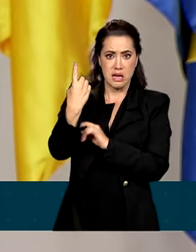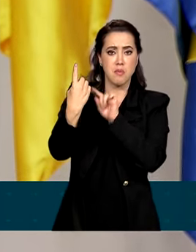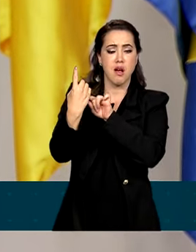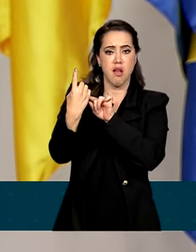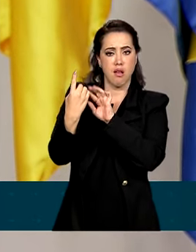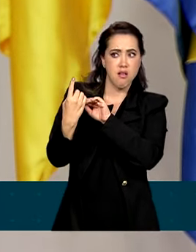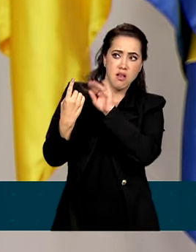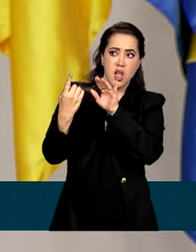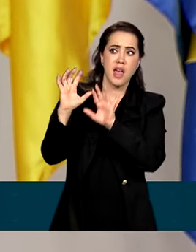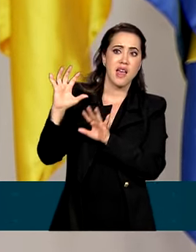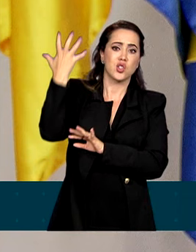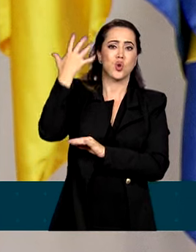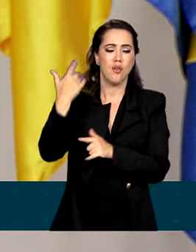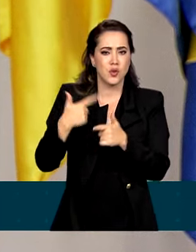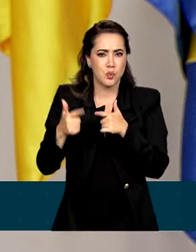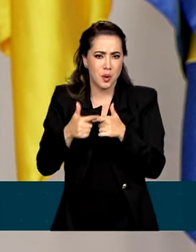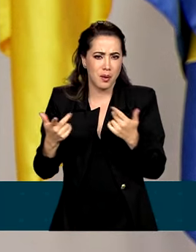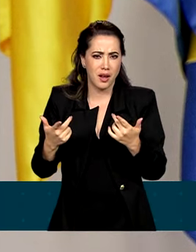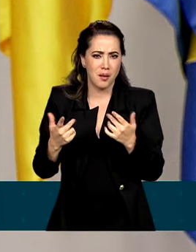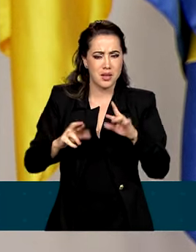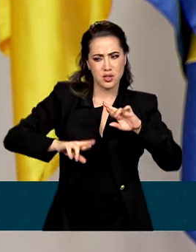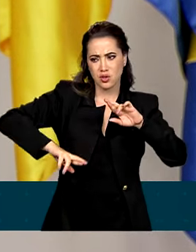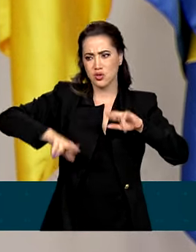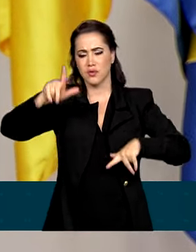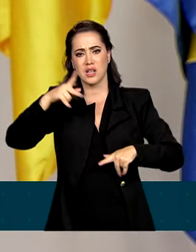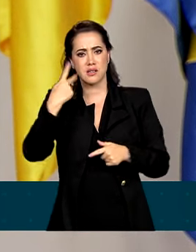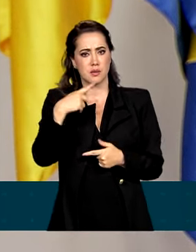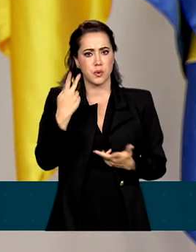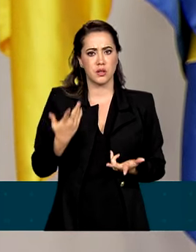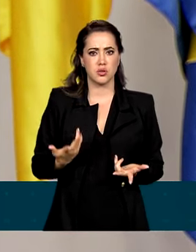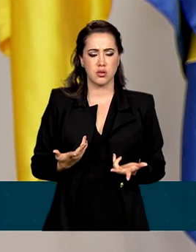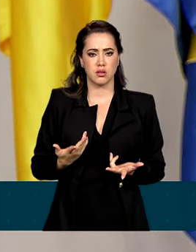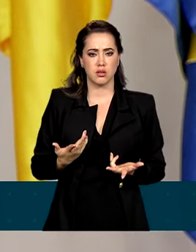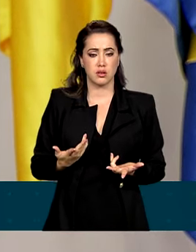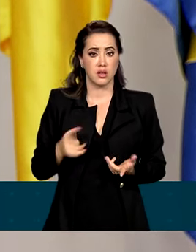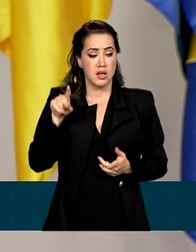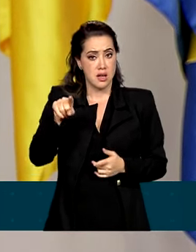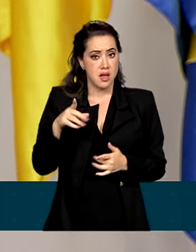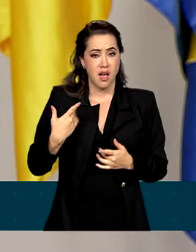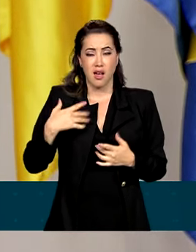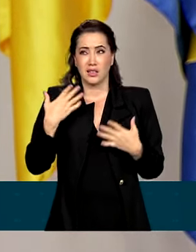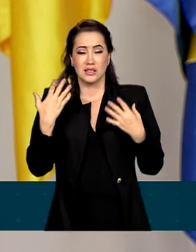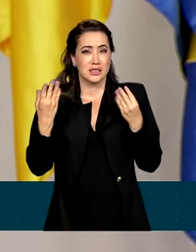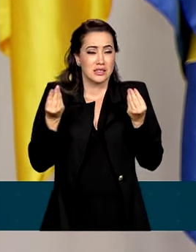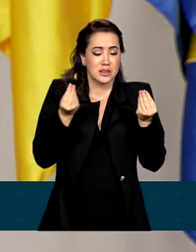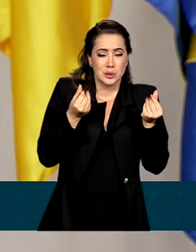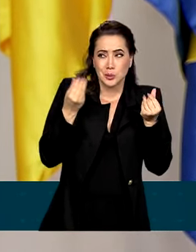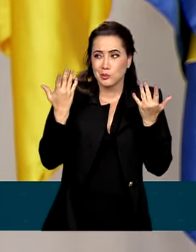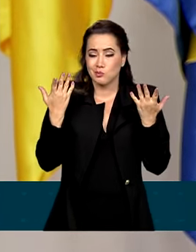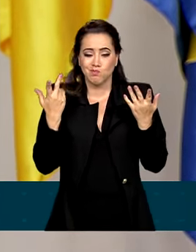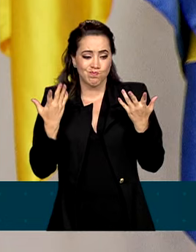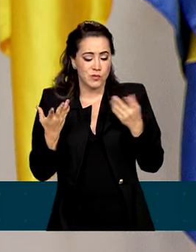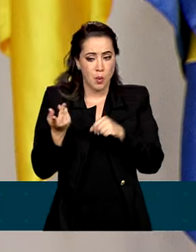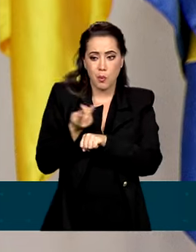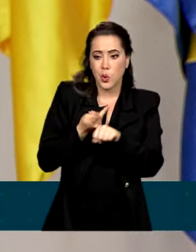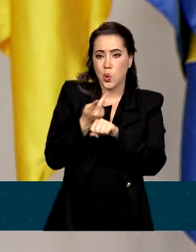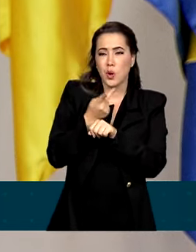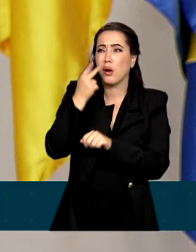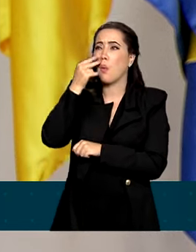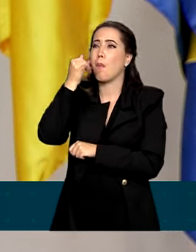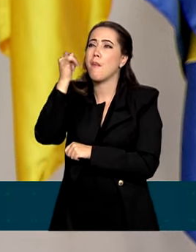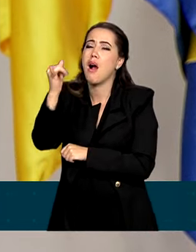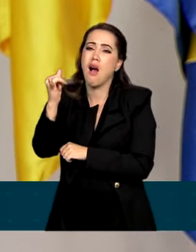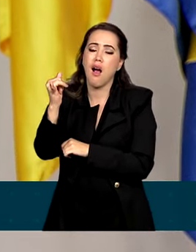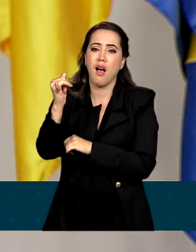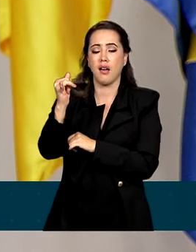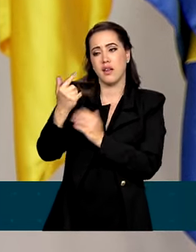entre muitas aspas, as nossas diferenças políticas. Essa neurose coletiva, essa busca de um pai imaginário que